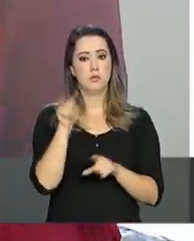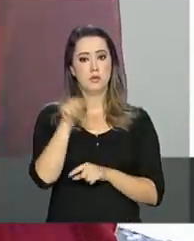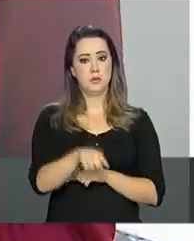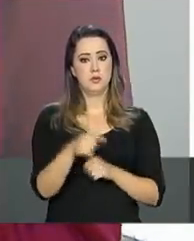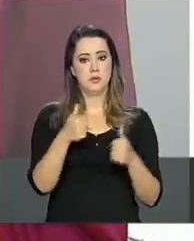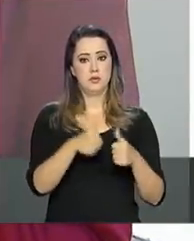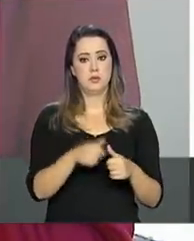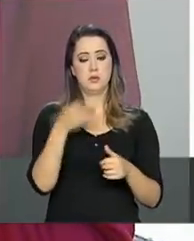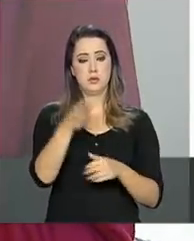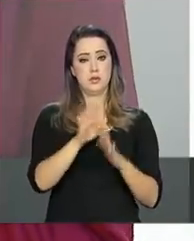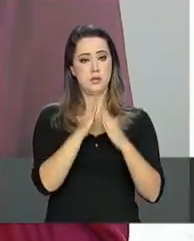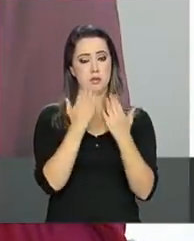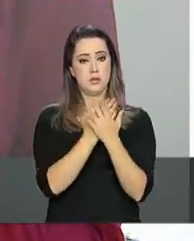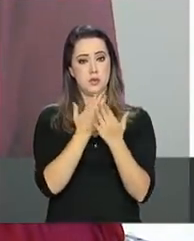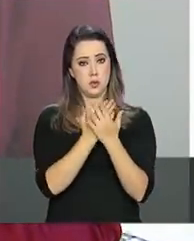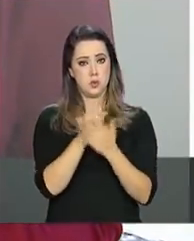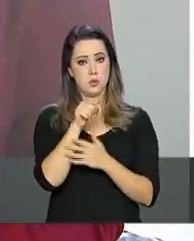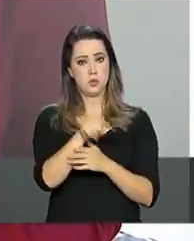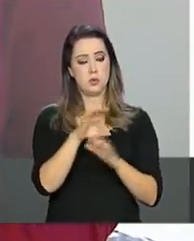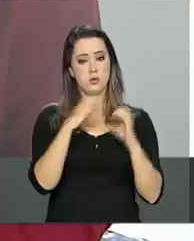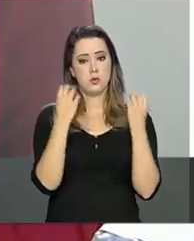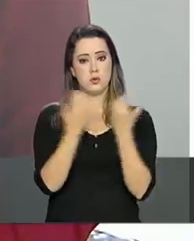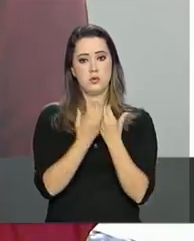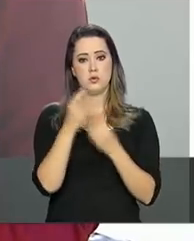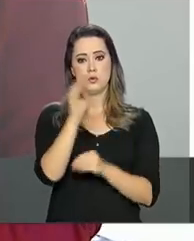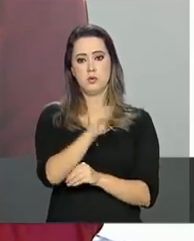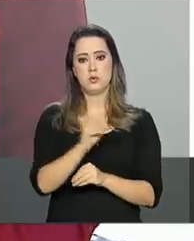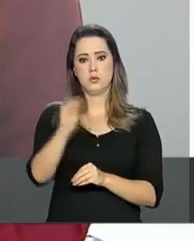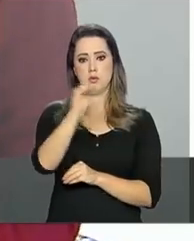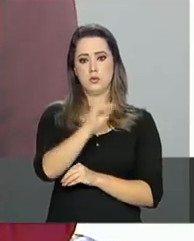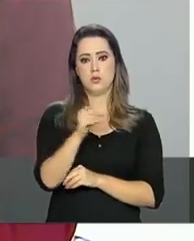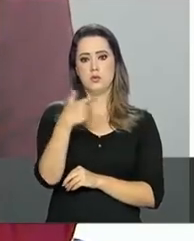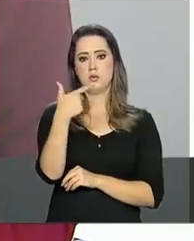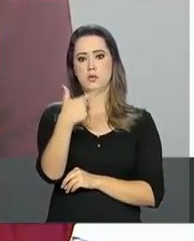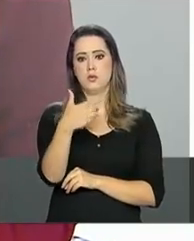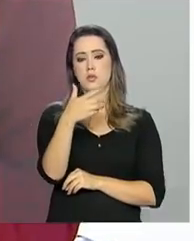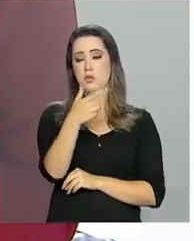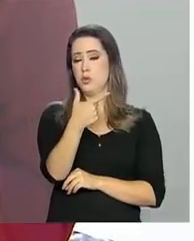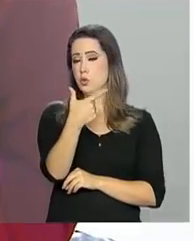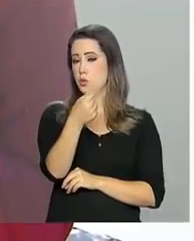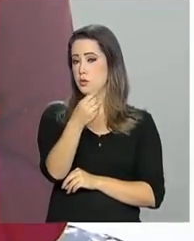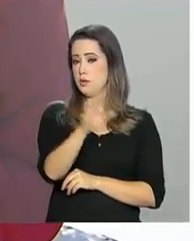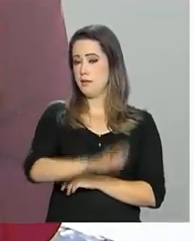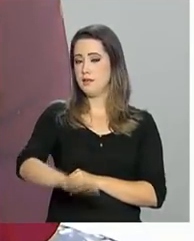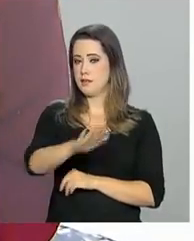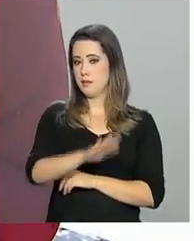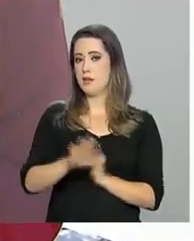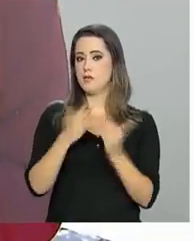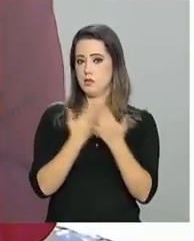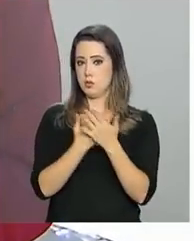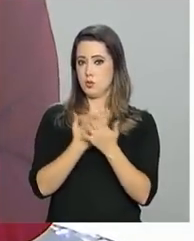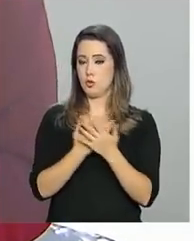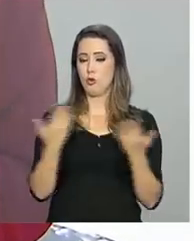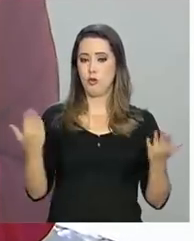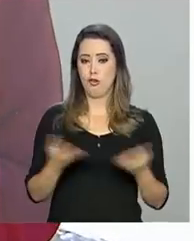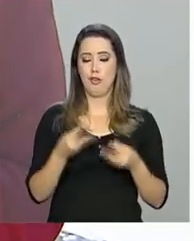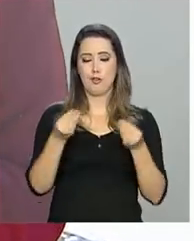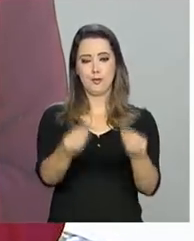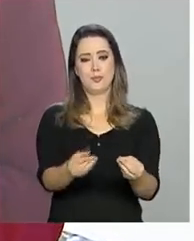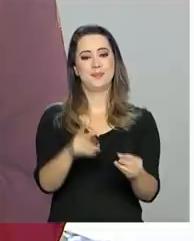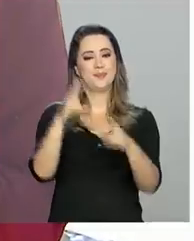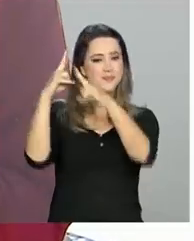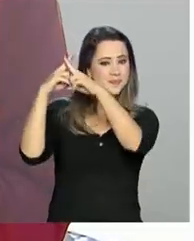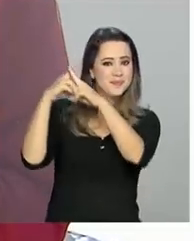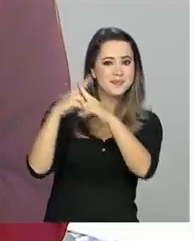Aqui na escola estadual da comunidade, são atendidas cerca de 200 crianças. E agora o local vai receber via